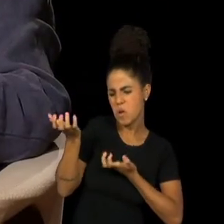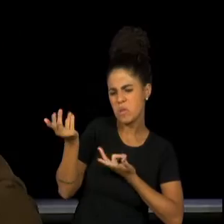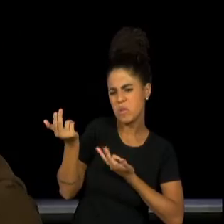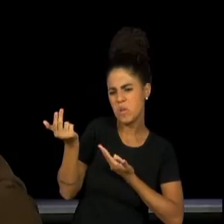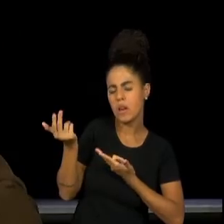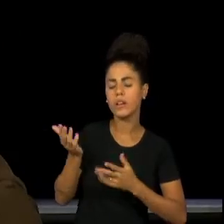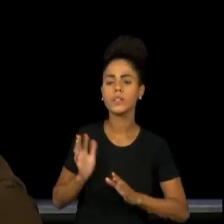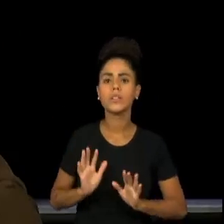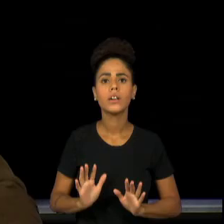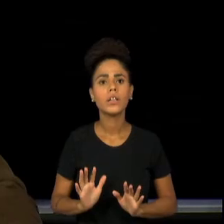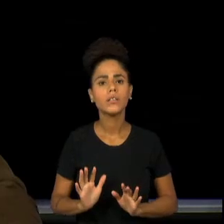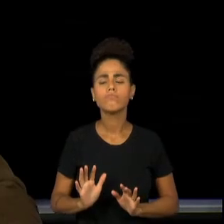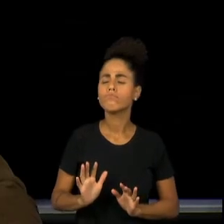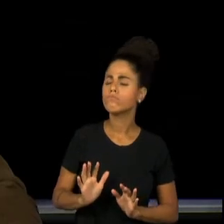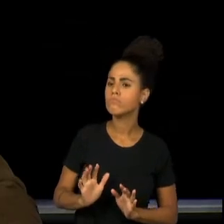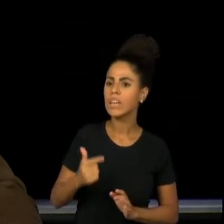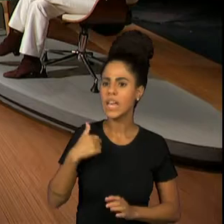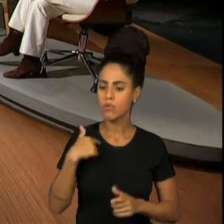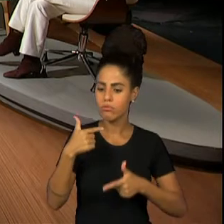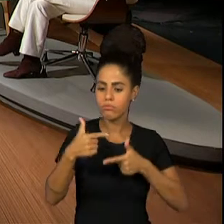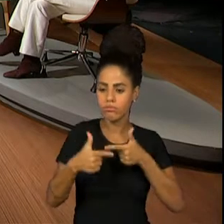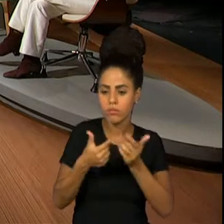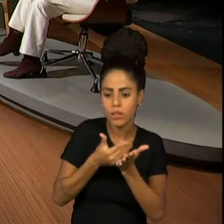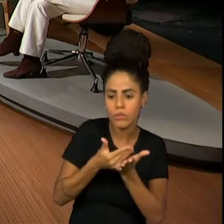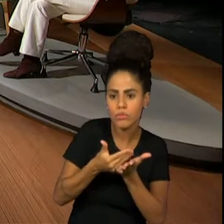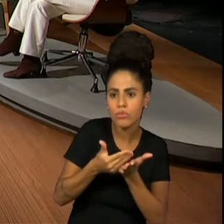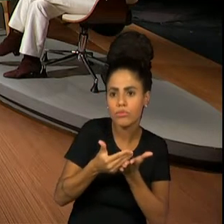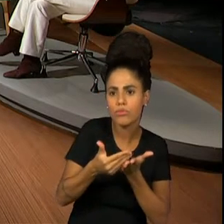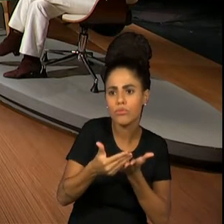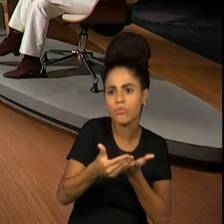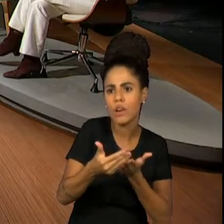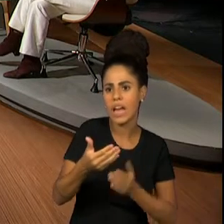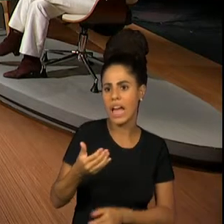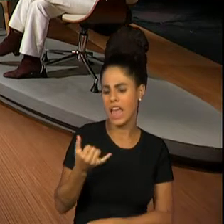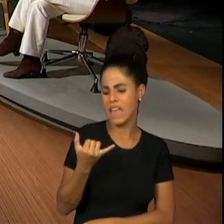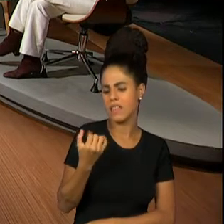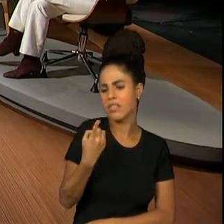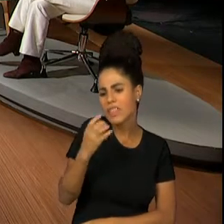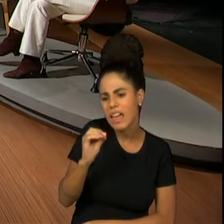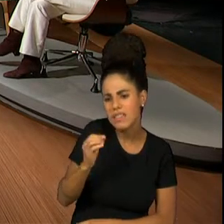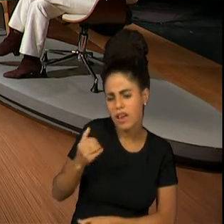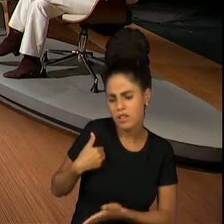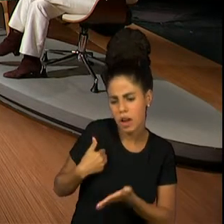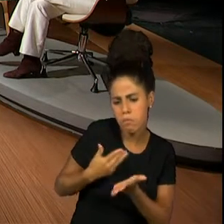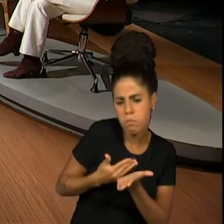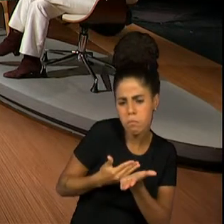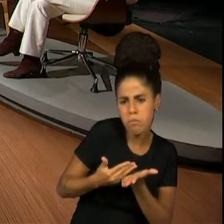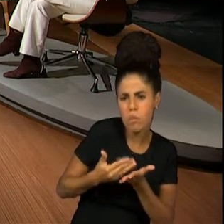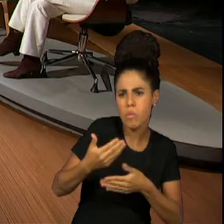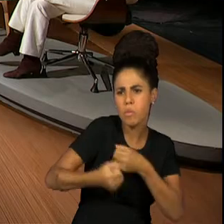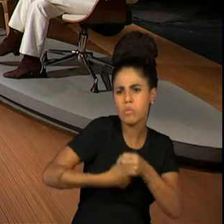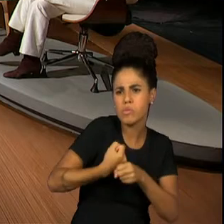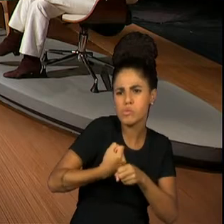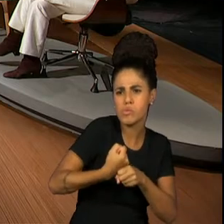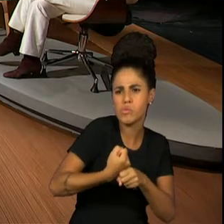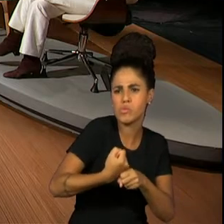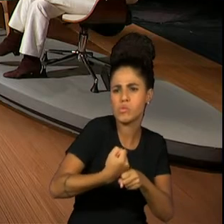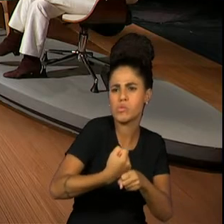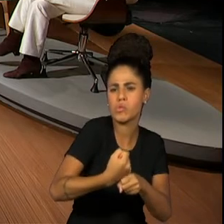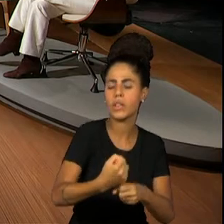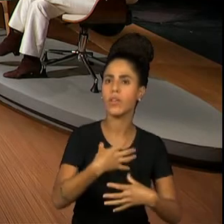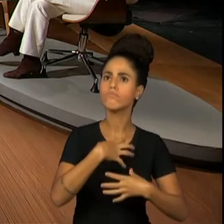por isso. Quando eu comecei a trabalhar na escola, eu já tinha dez anos de carreira. As minhas opções foram diferentes, o meu